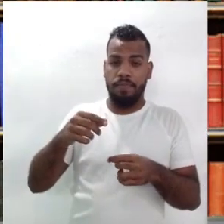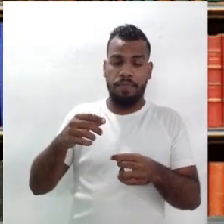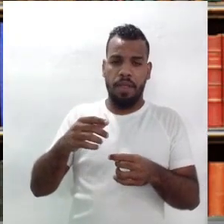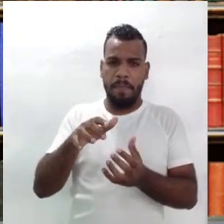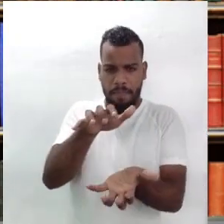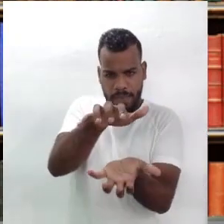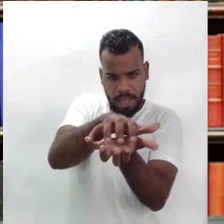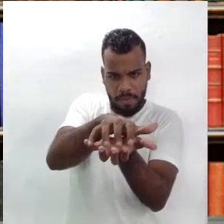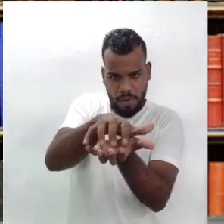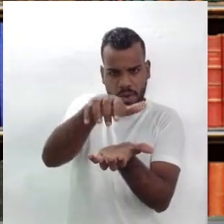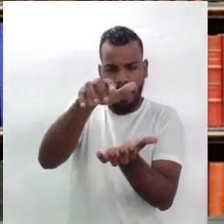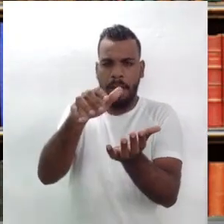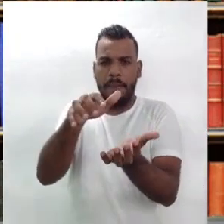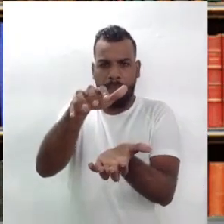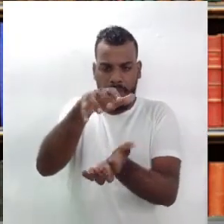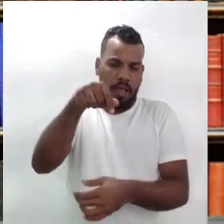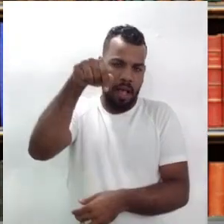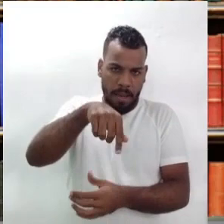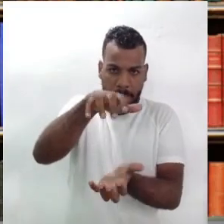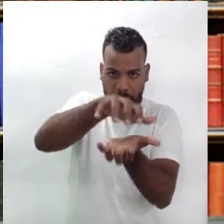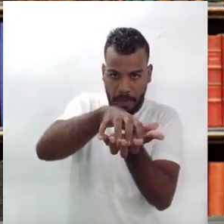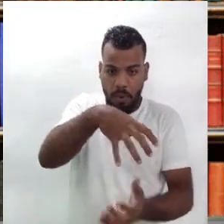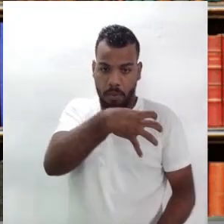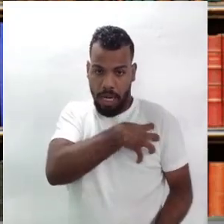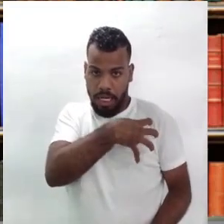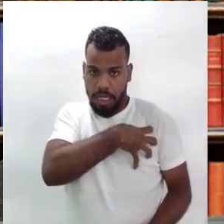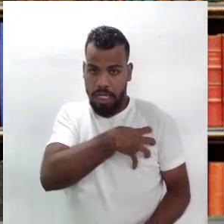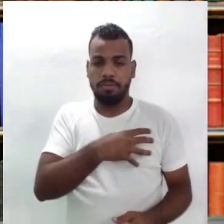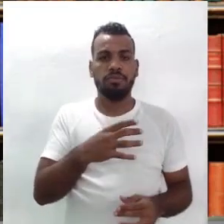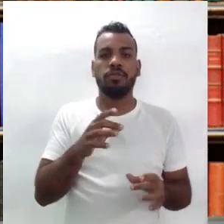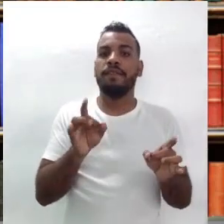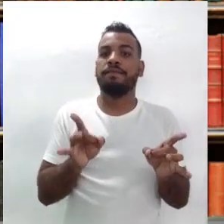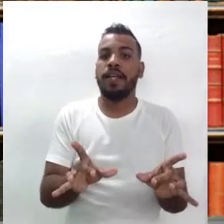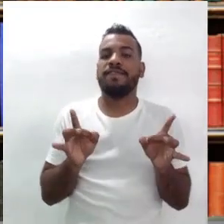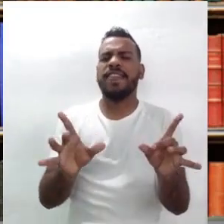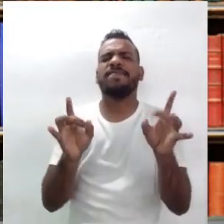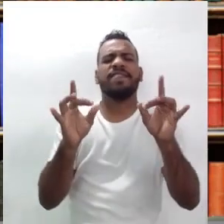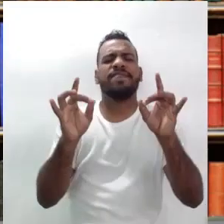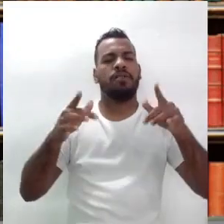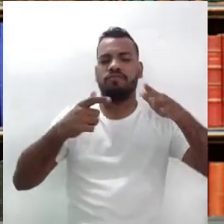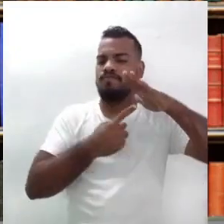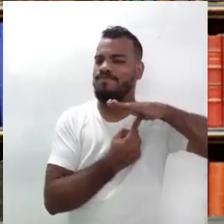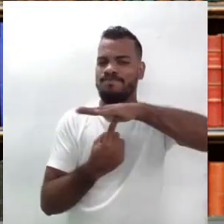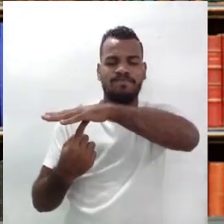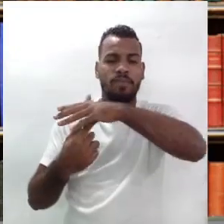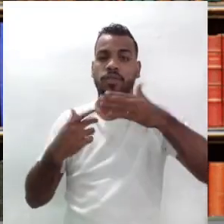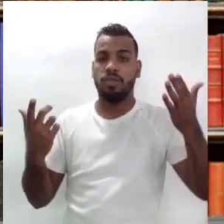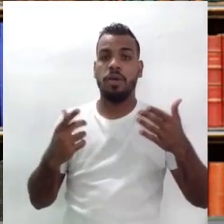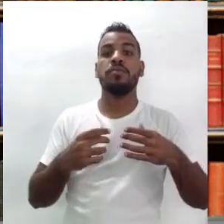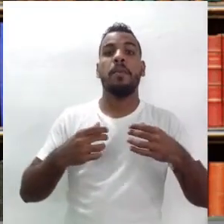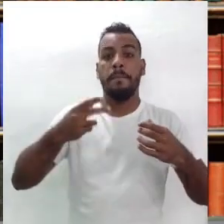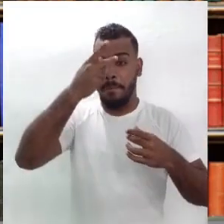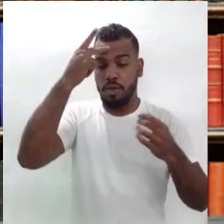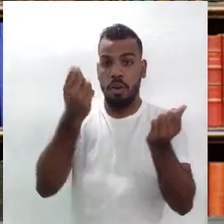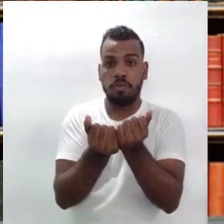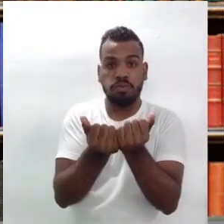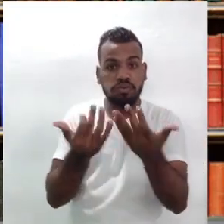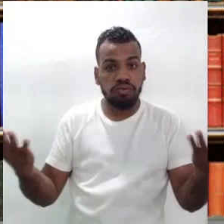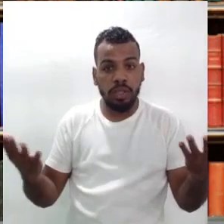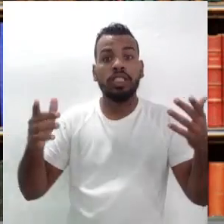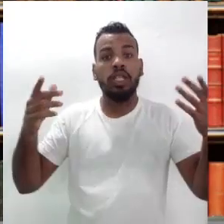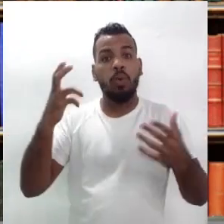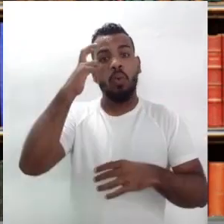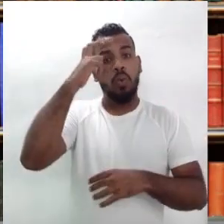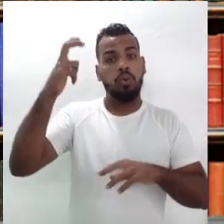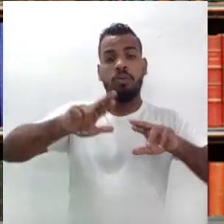Aqui, Pernambuco e a Bahia. Então, num lugar onde tem grande comércio, tem uma grande quantidade de pessoas e tem uma grande diversidade de